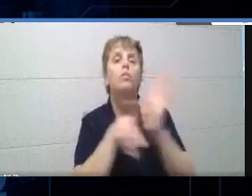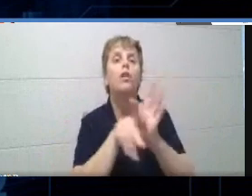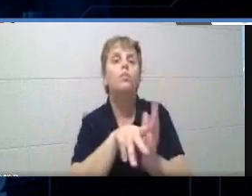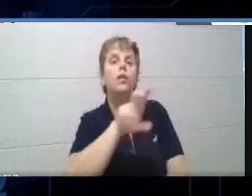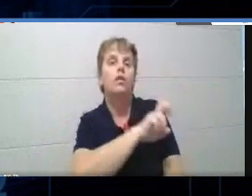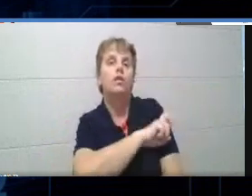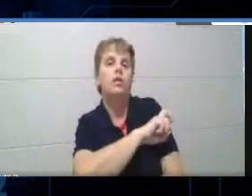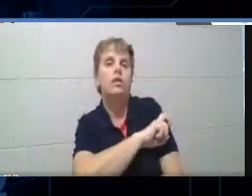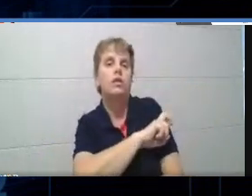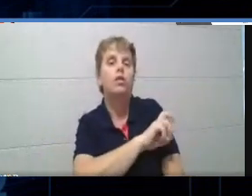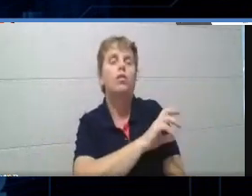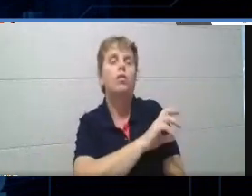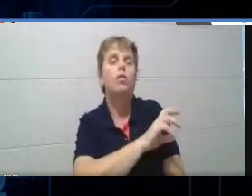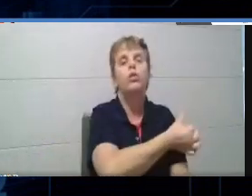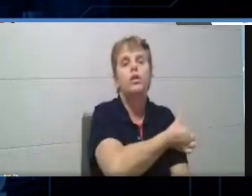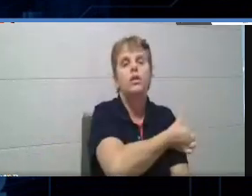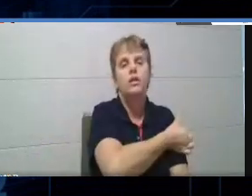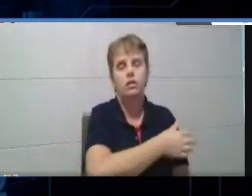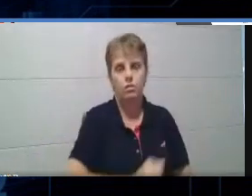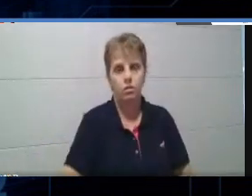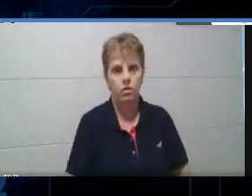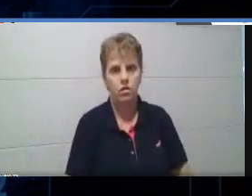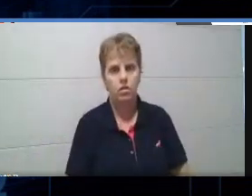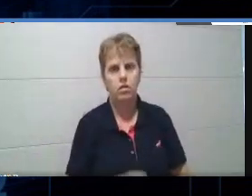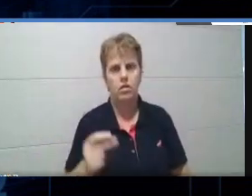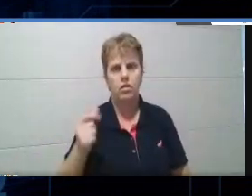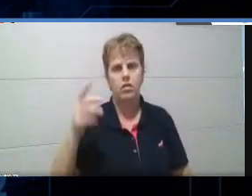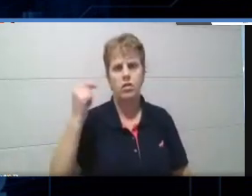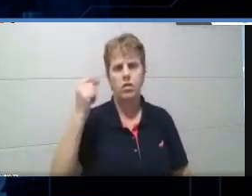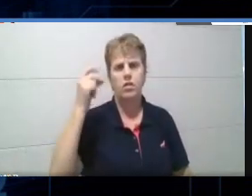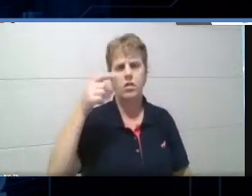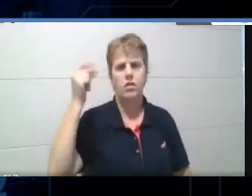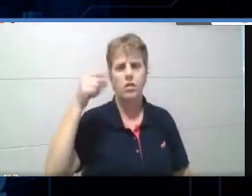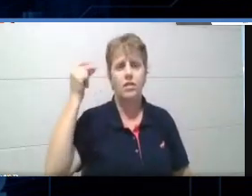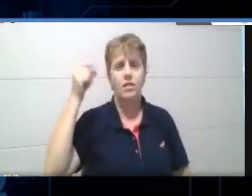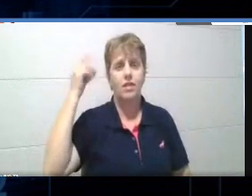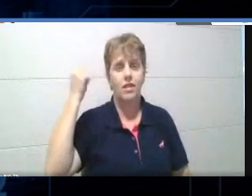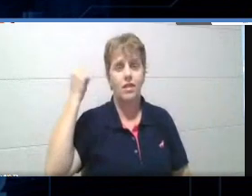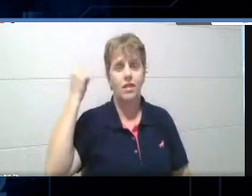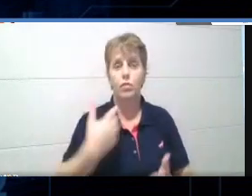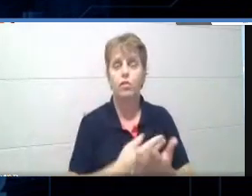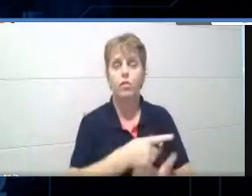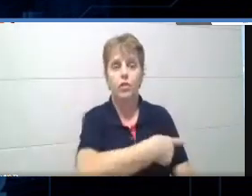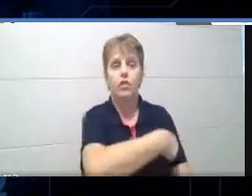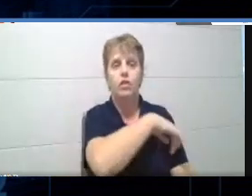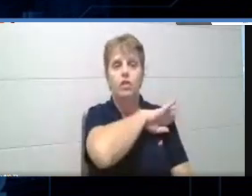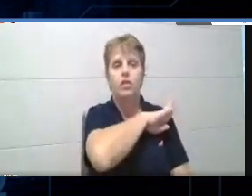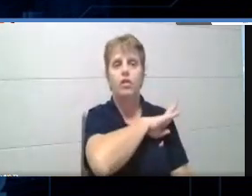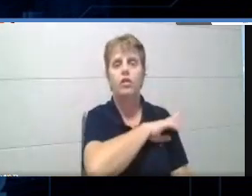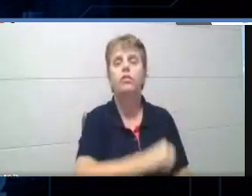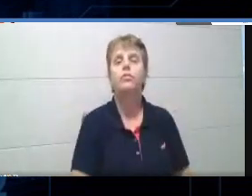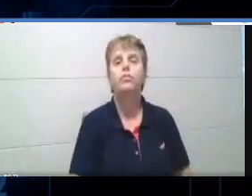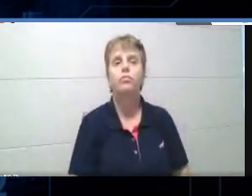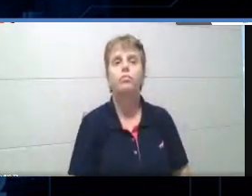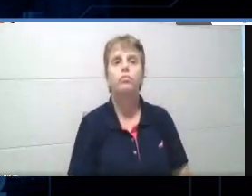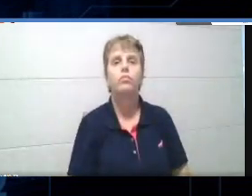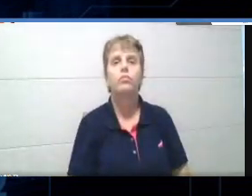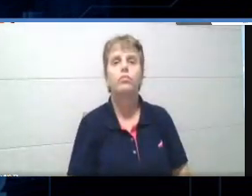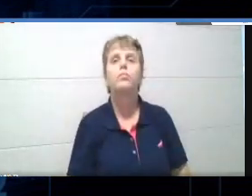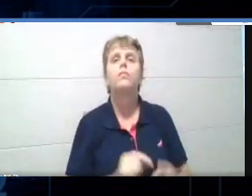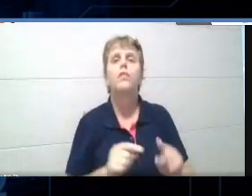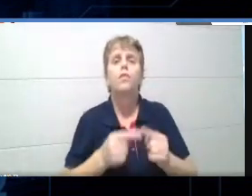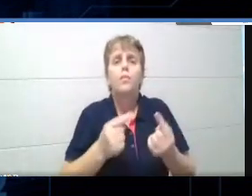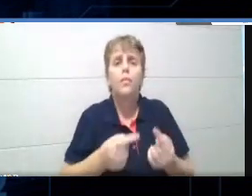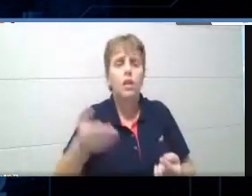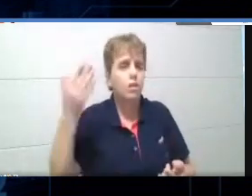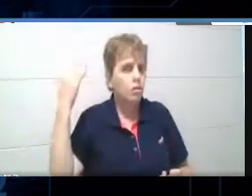sexto ano, né, que compunha naquela época, faz tempo que eu estou, que eu estou longe do ensino fundamental, trabalho com ensino médio e profissionalizante, mas naquela época